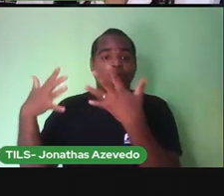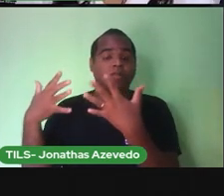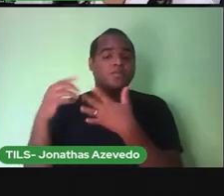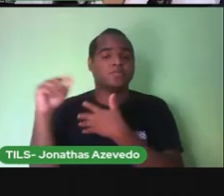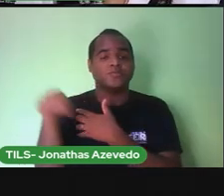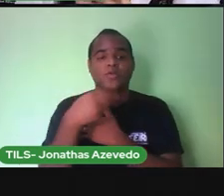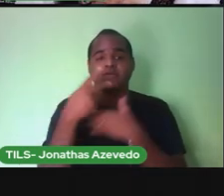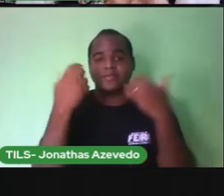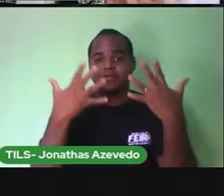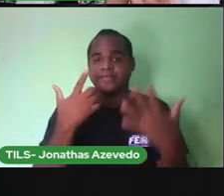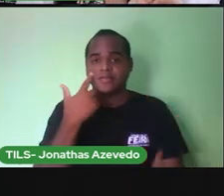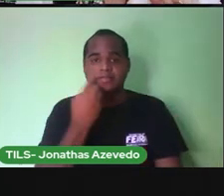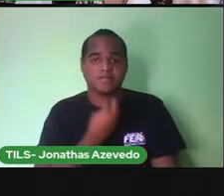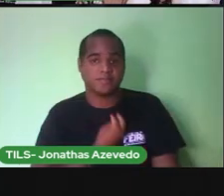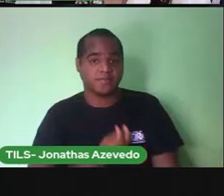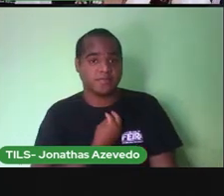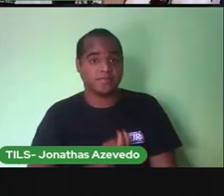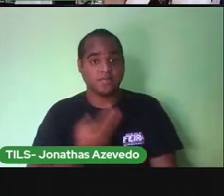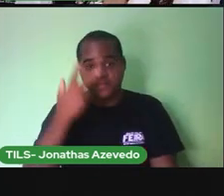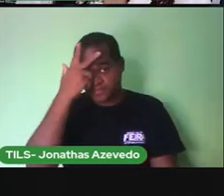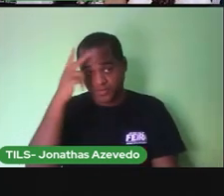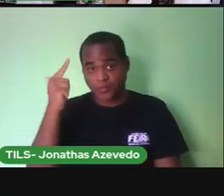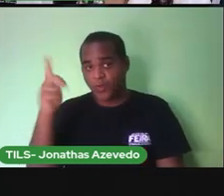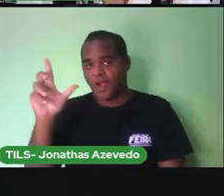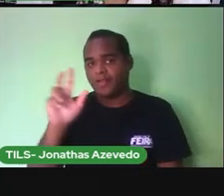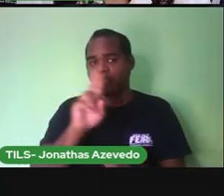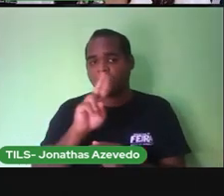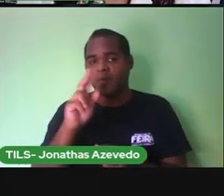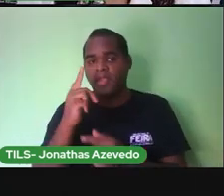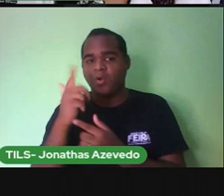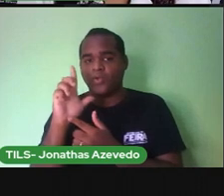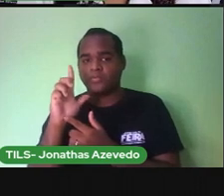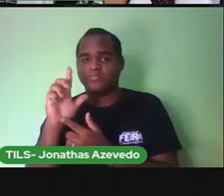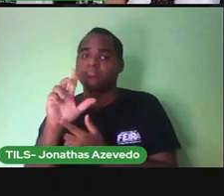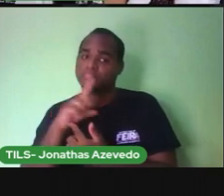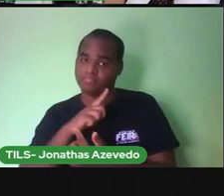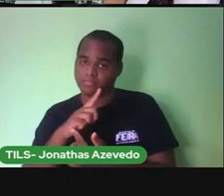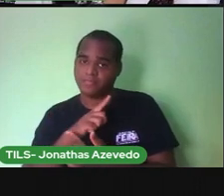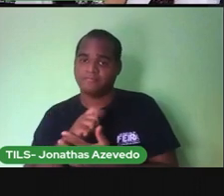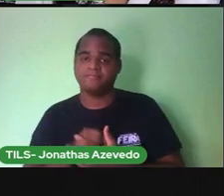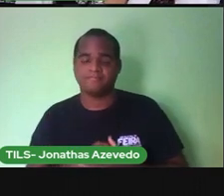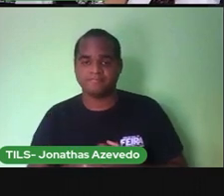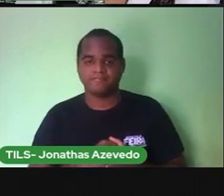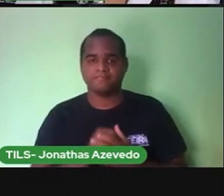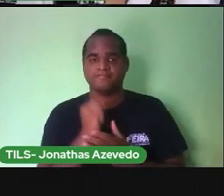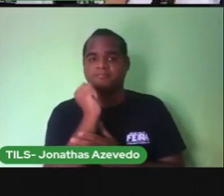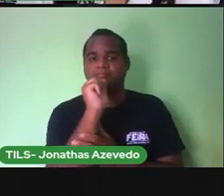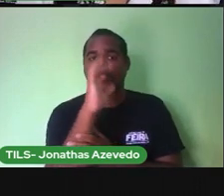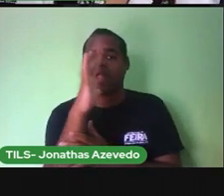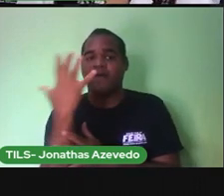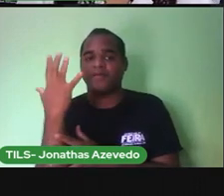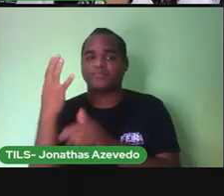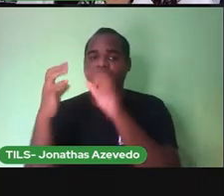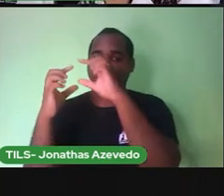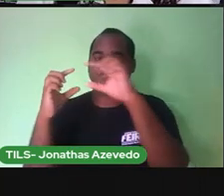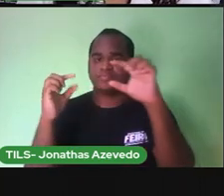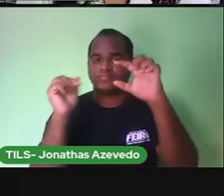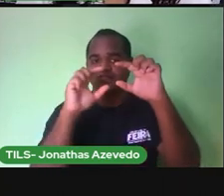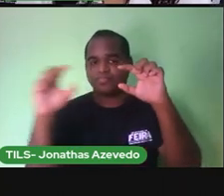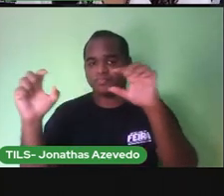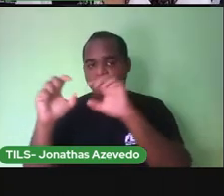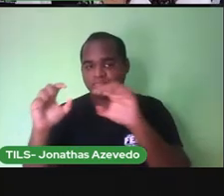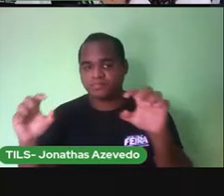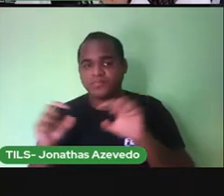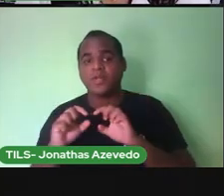que todas as pessoas têm nome e têm sobrenome. Nós vimos a árvore genealógica,